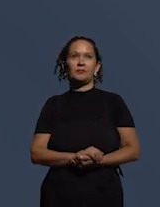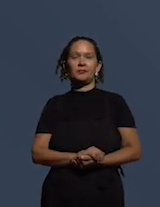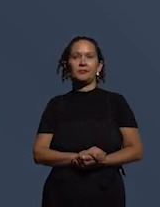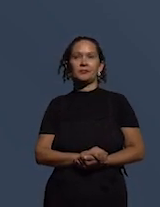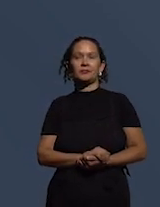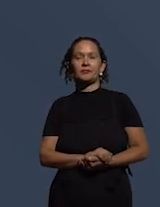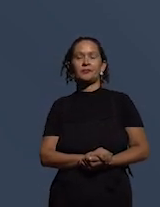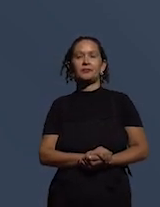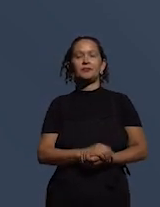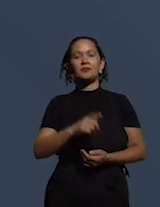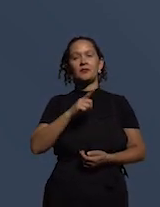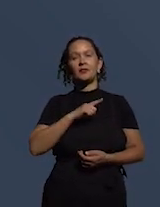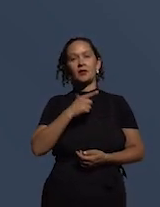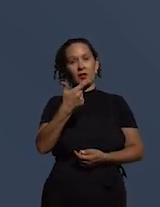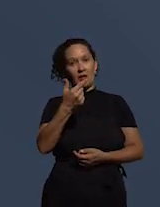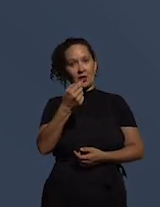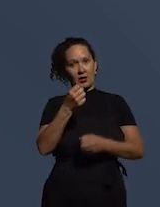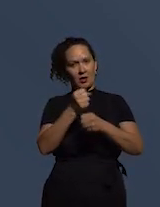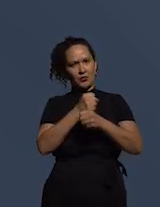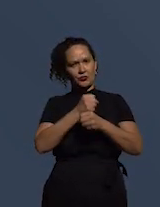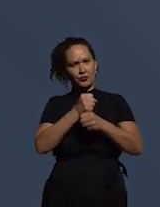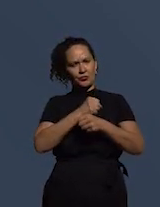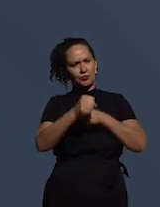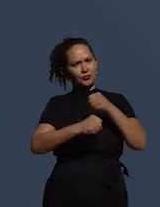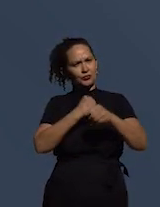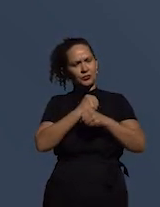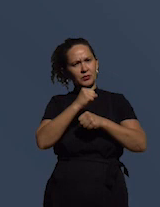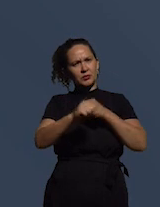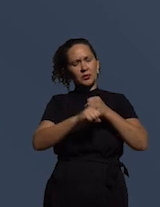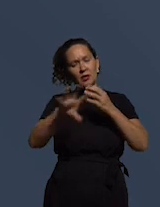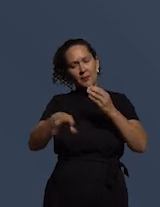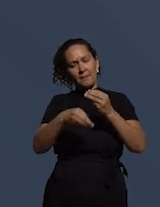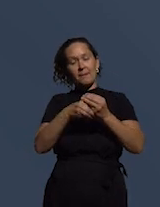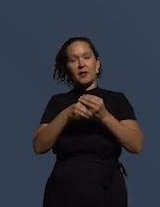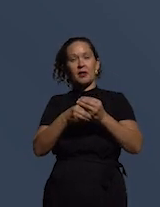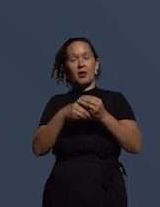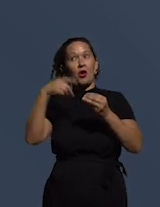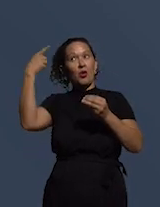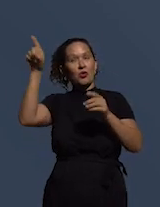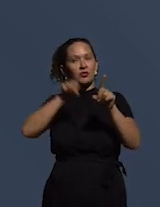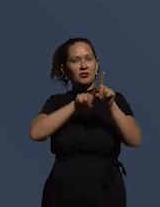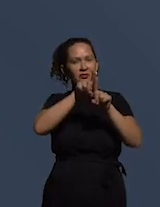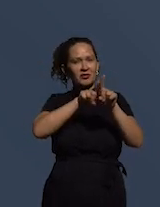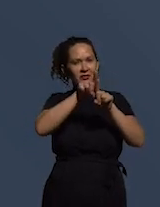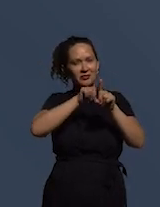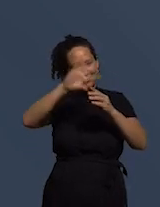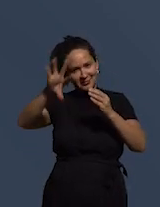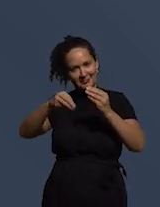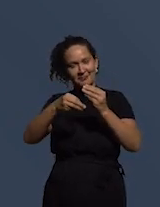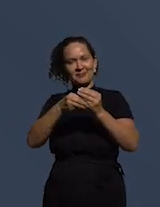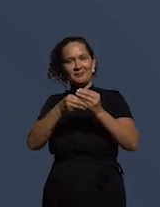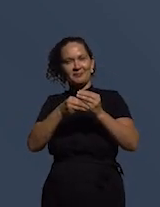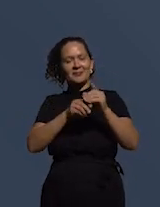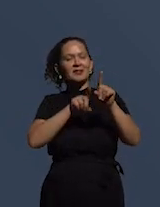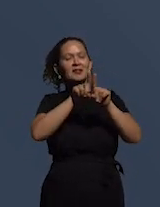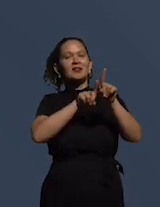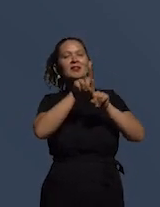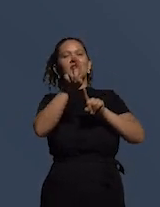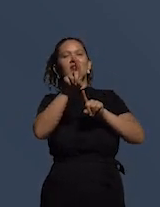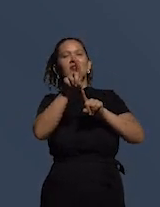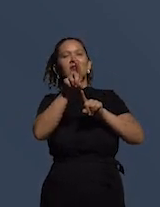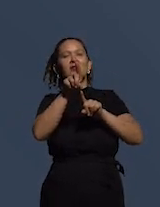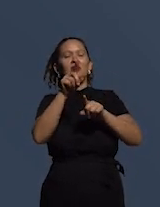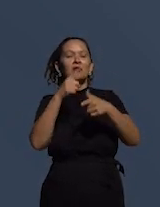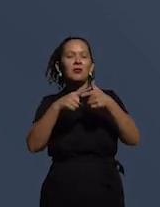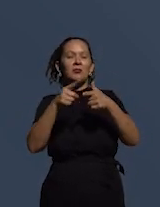além desses 10 anos nós somamos alguns outros indicadores que não são do ERCAS como indicadores de demanda social